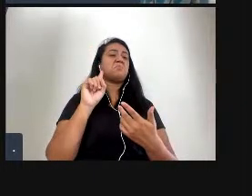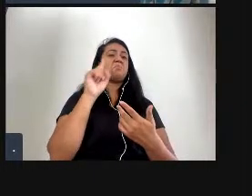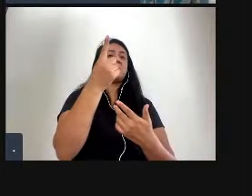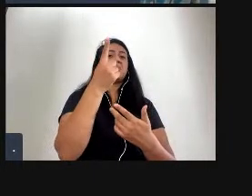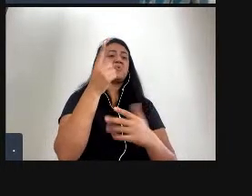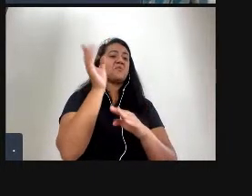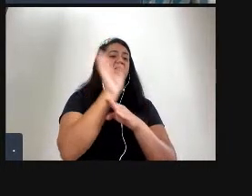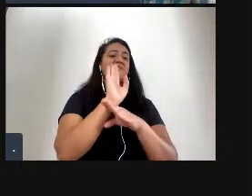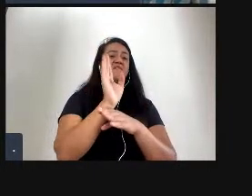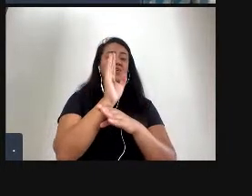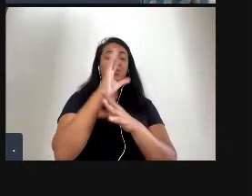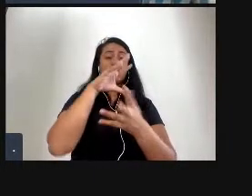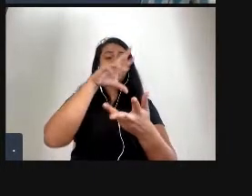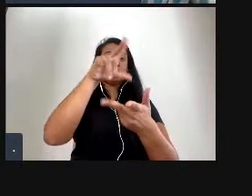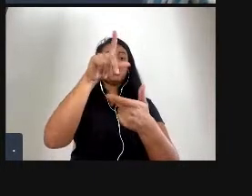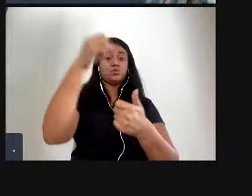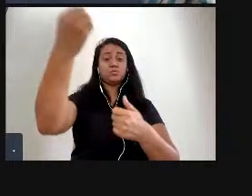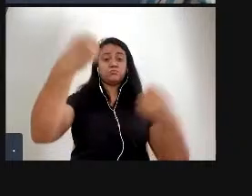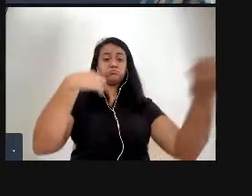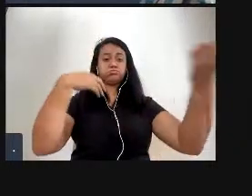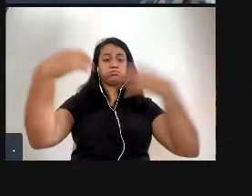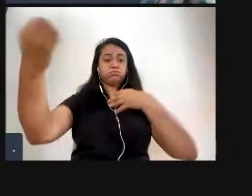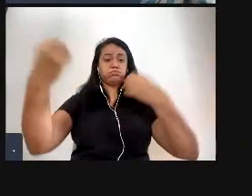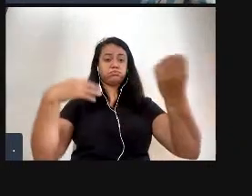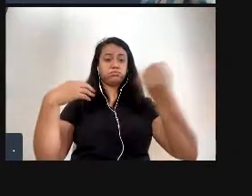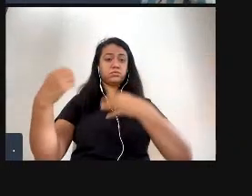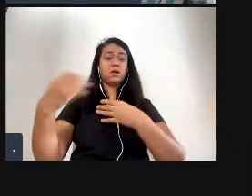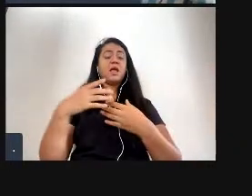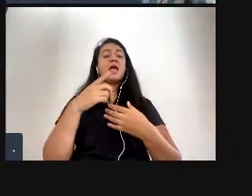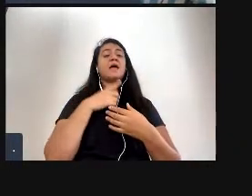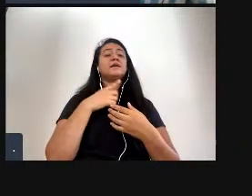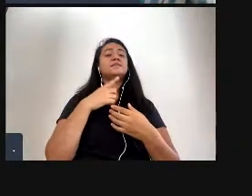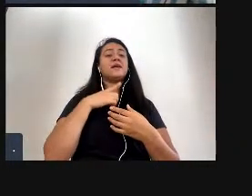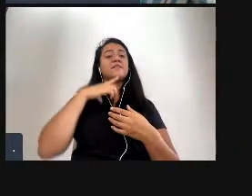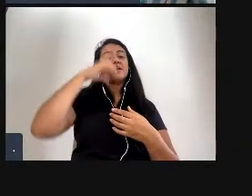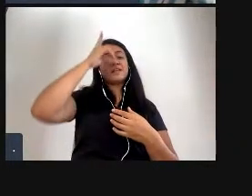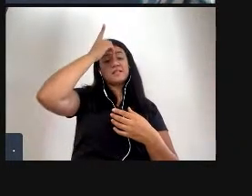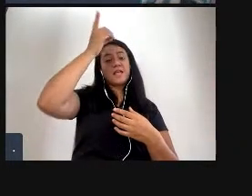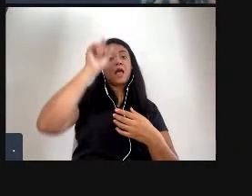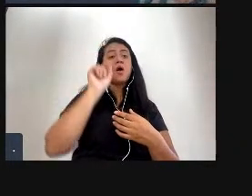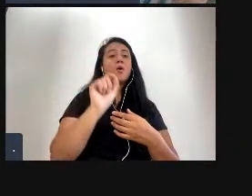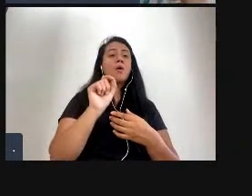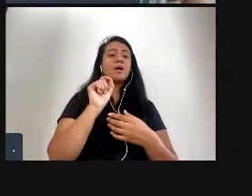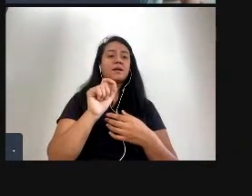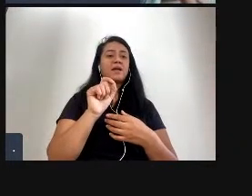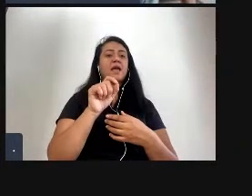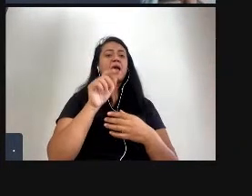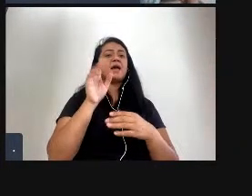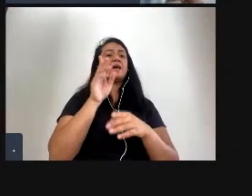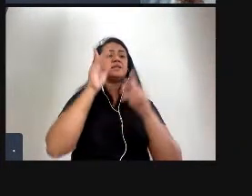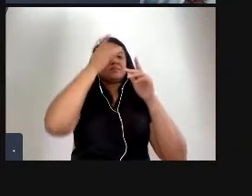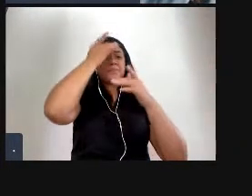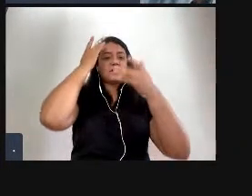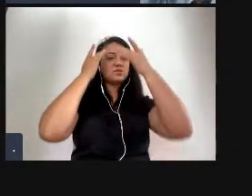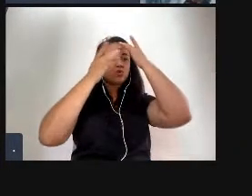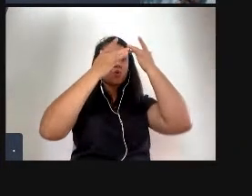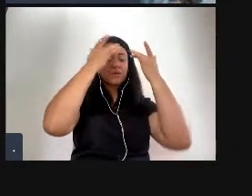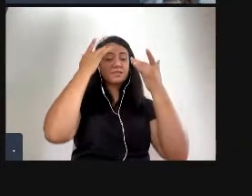montou a ideia que as pessoas filmassem no dia 24 de julho de 2010